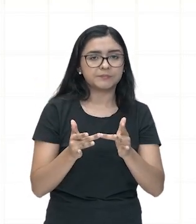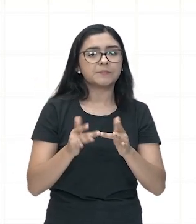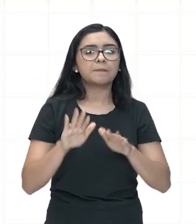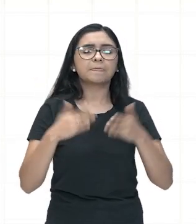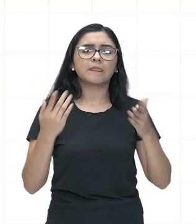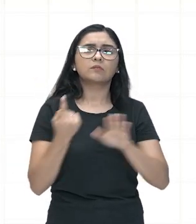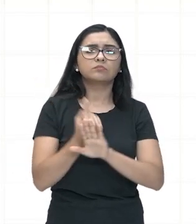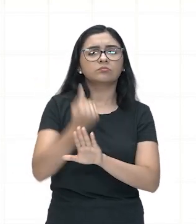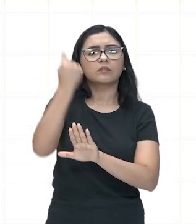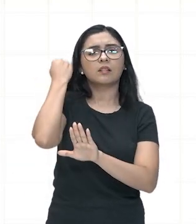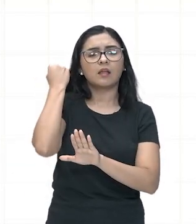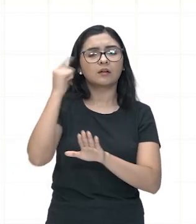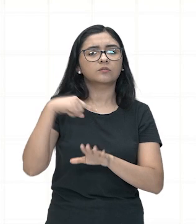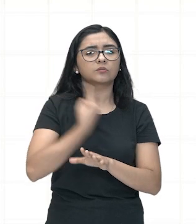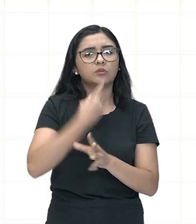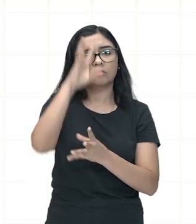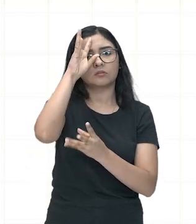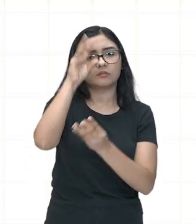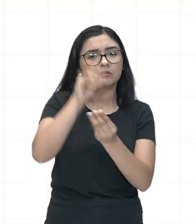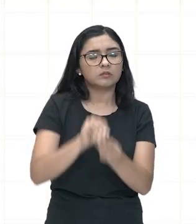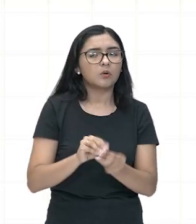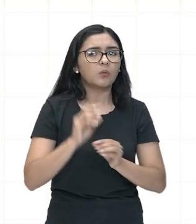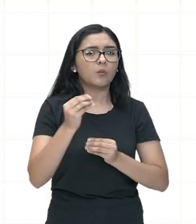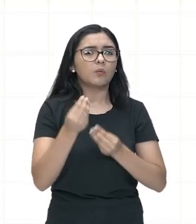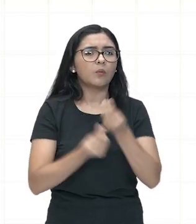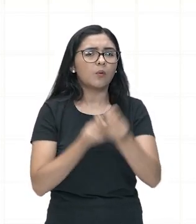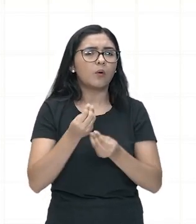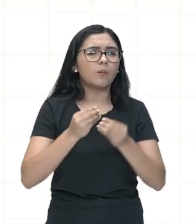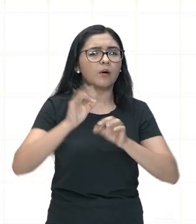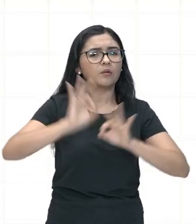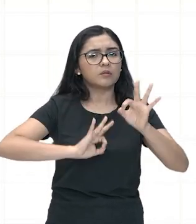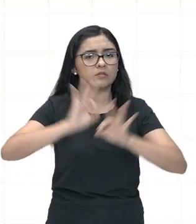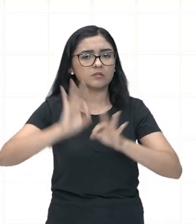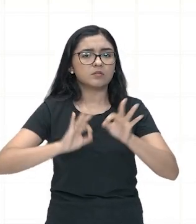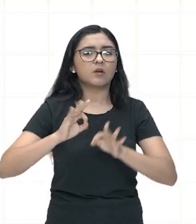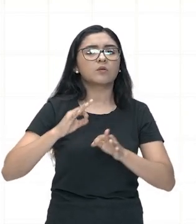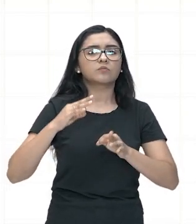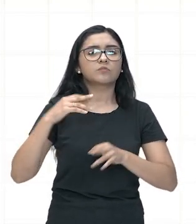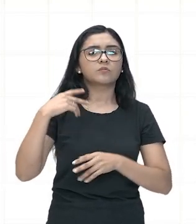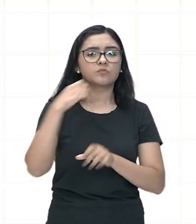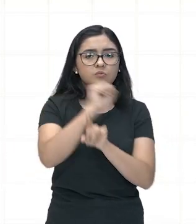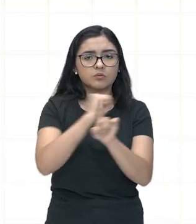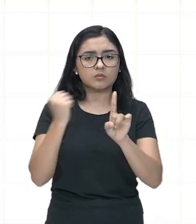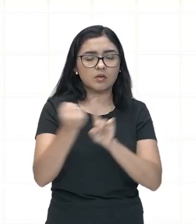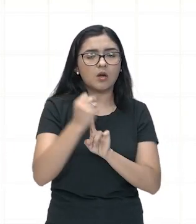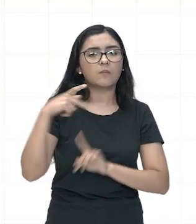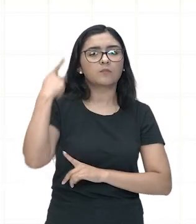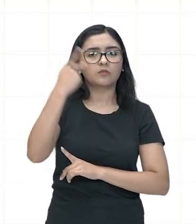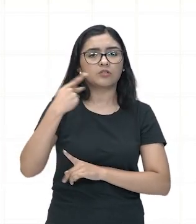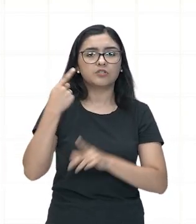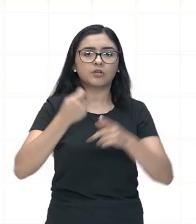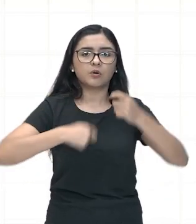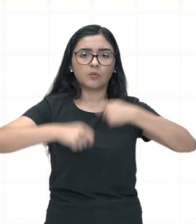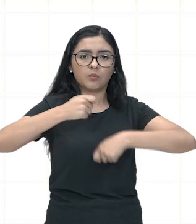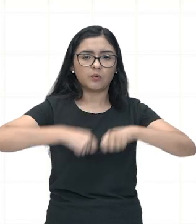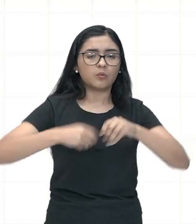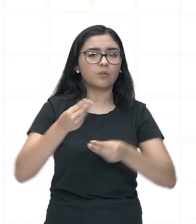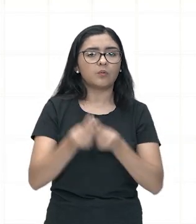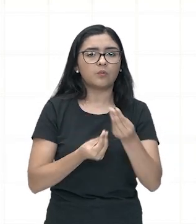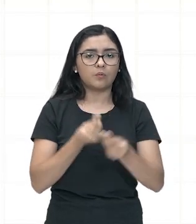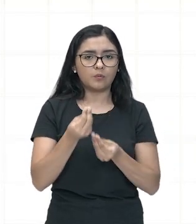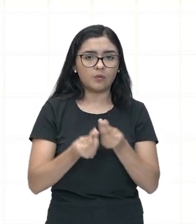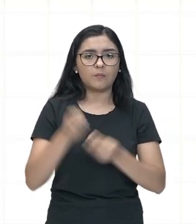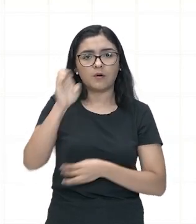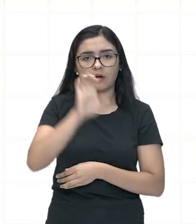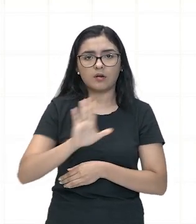Antiguidade Clássica que a gente vai entender a organização social, política e econômica de como a Europa vai se delinear ao